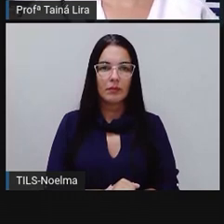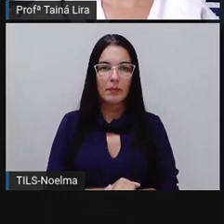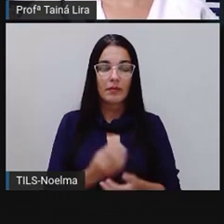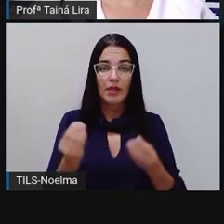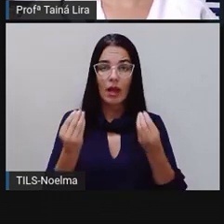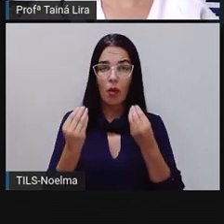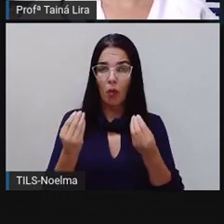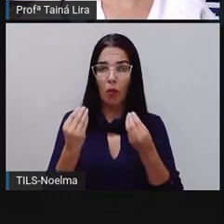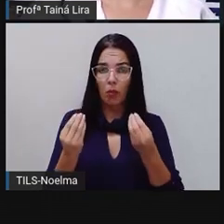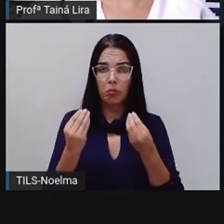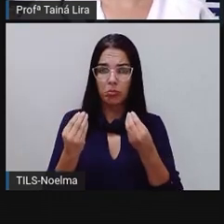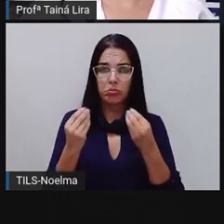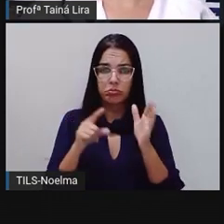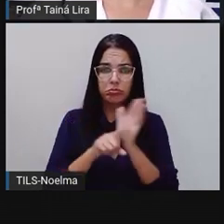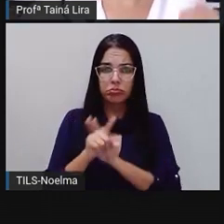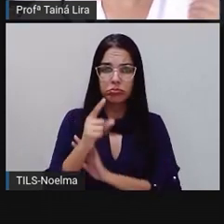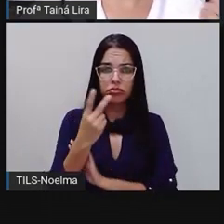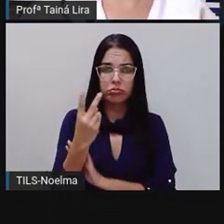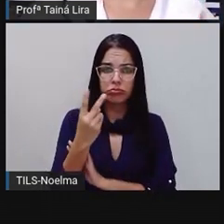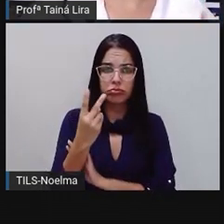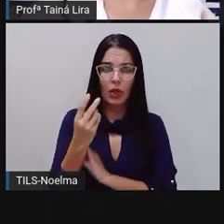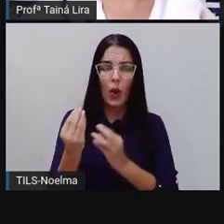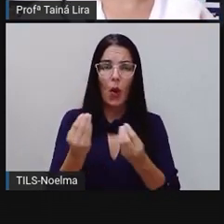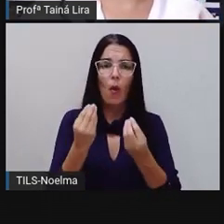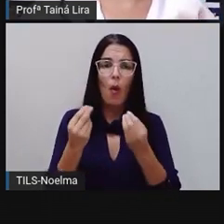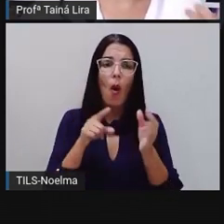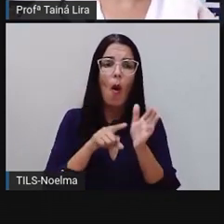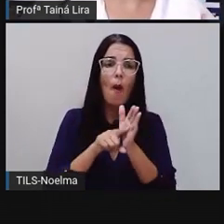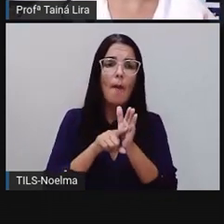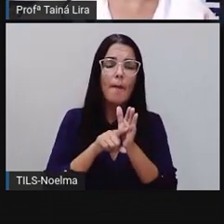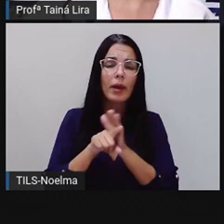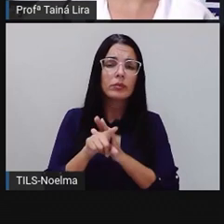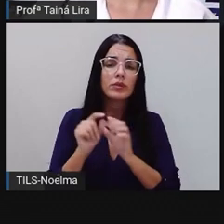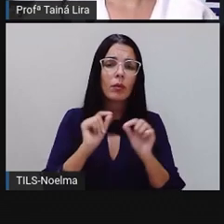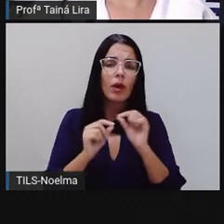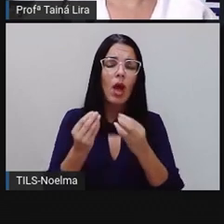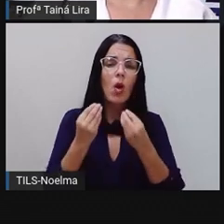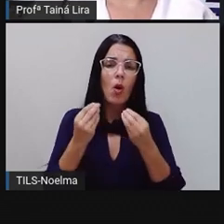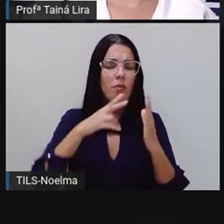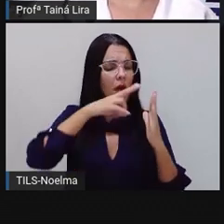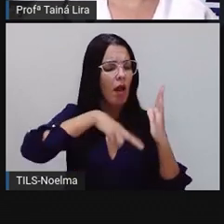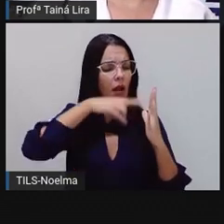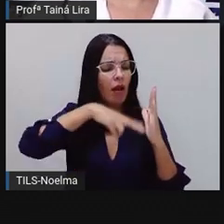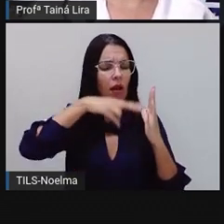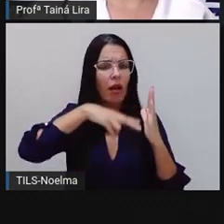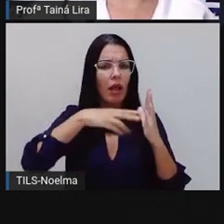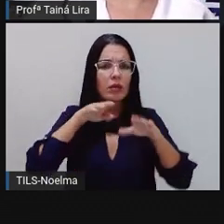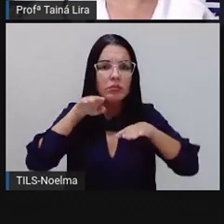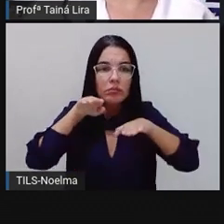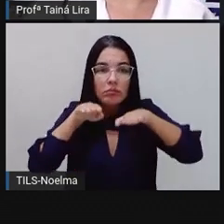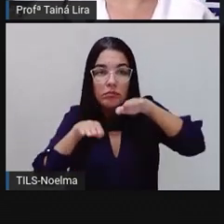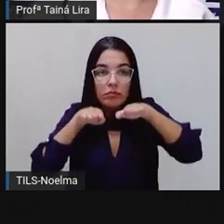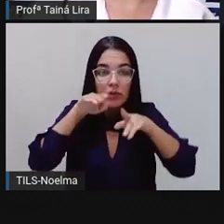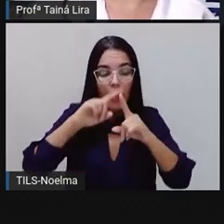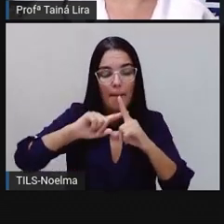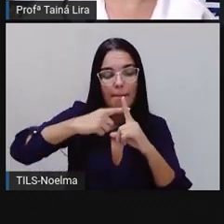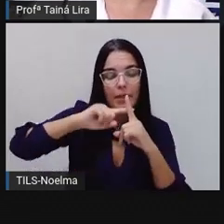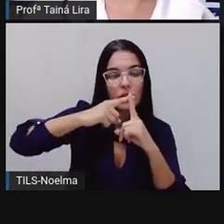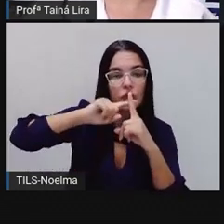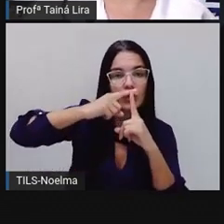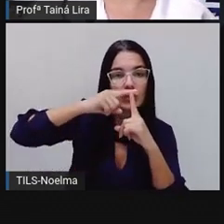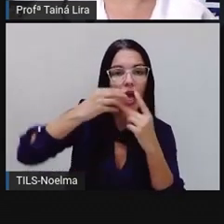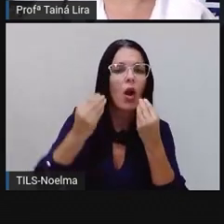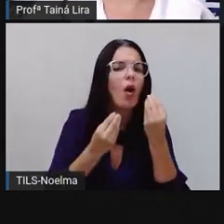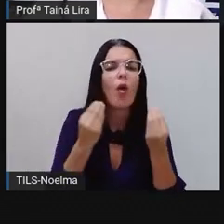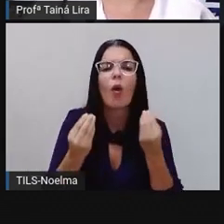Agora ele pergunta aqui, ó, como se lê essa medida? Por que, PRO? Muitas vezes a gente vê essas representações